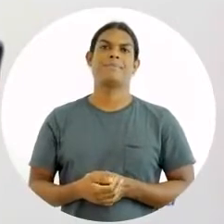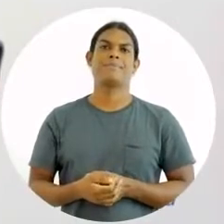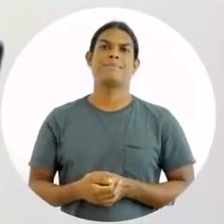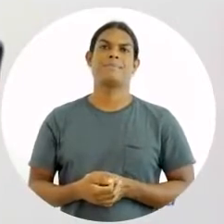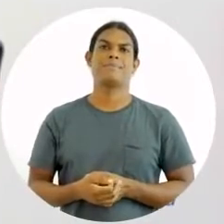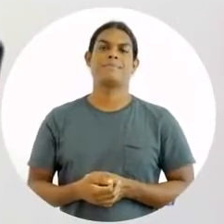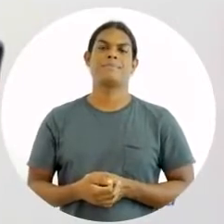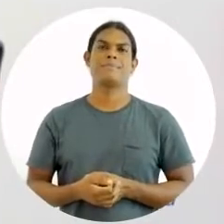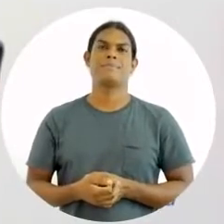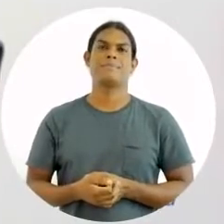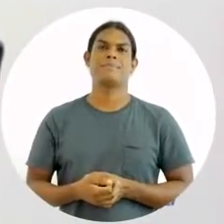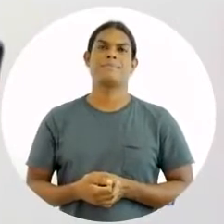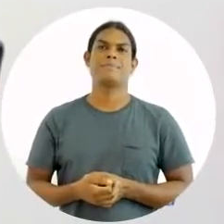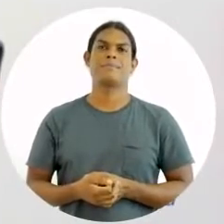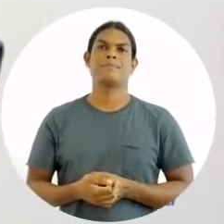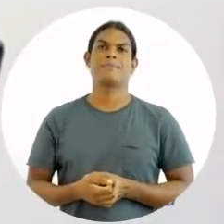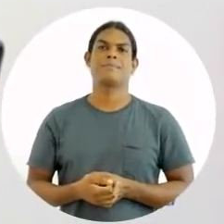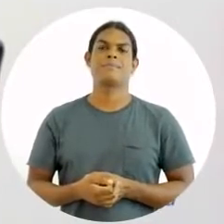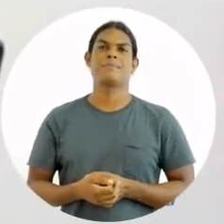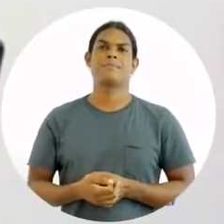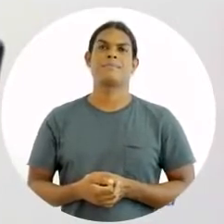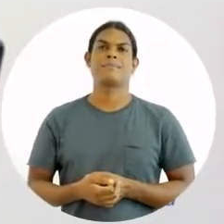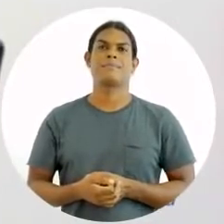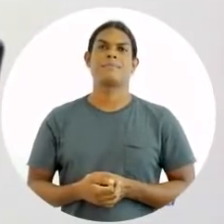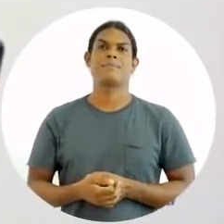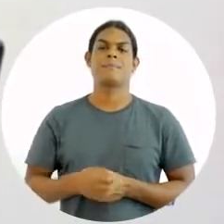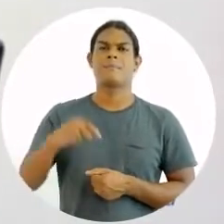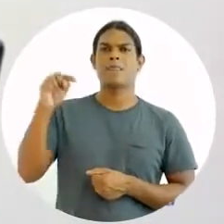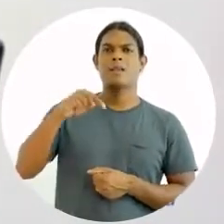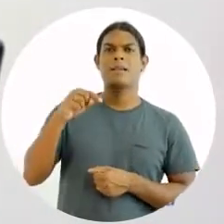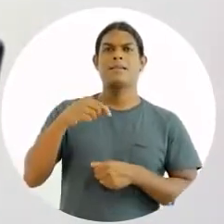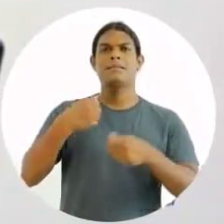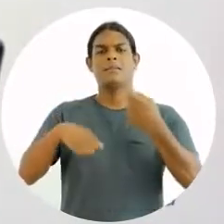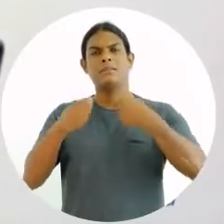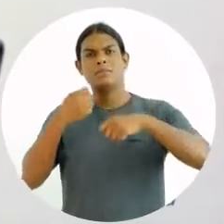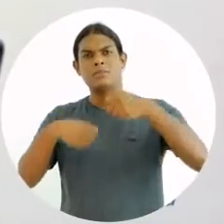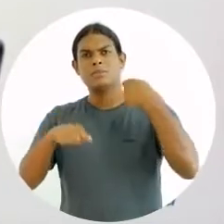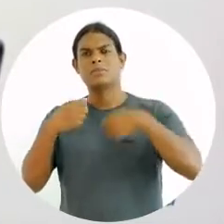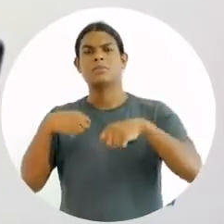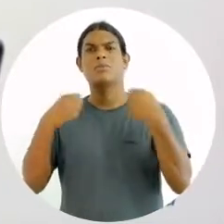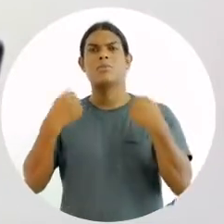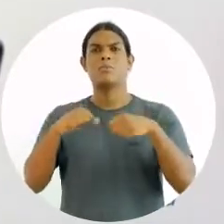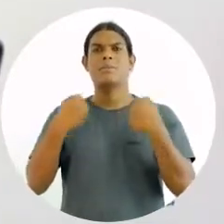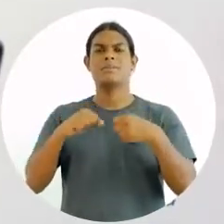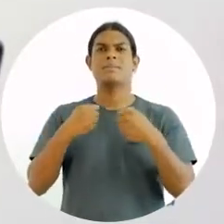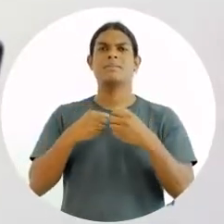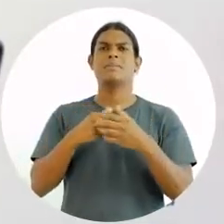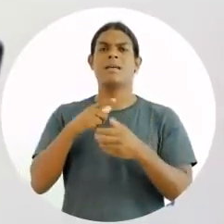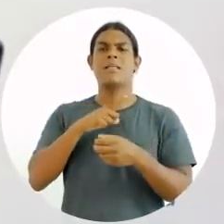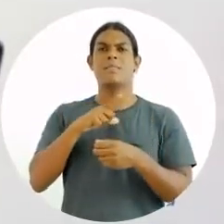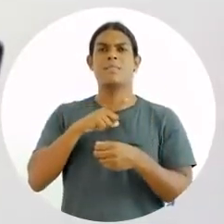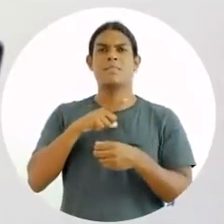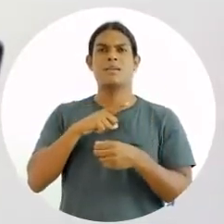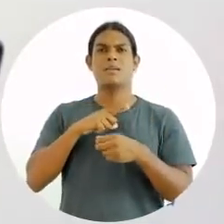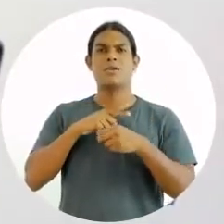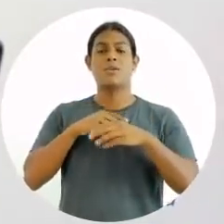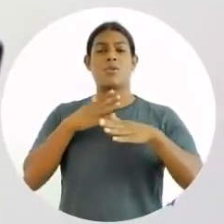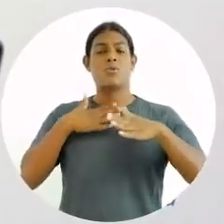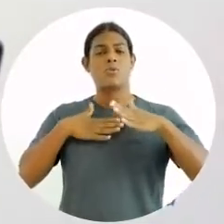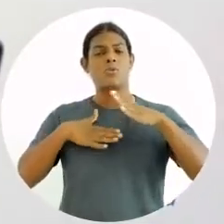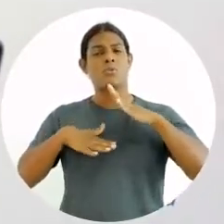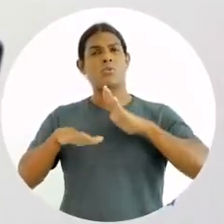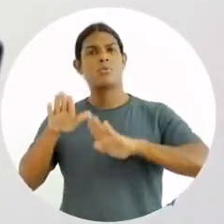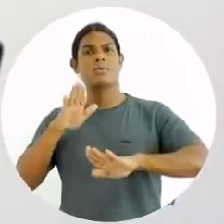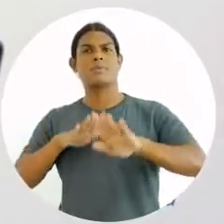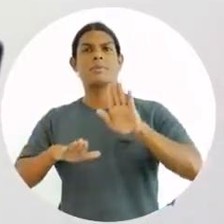demais para a gente poder entender. Ele diz o seguinte, que essa administração de pessoal tem que existir a sutileza e a